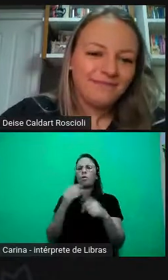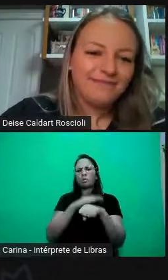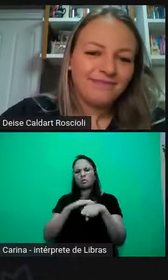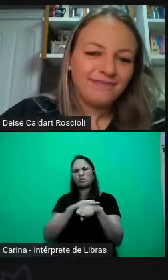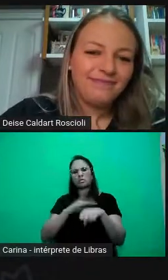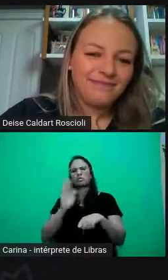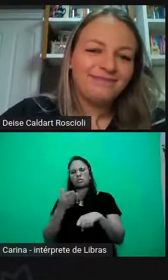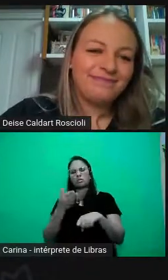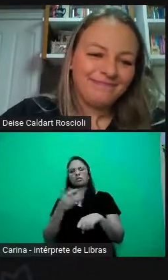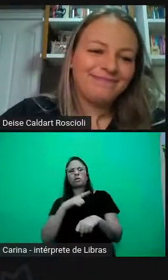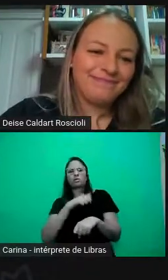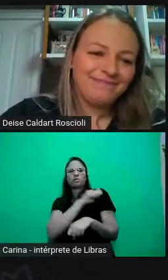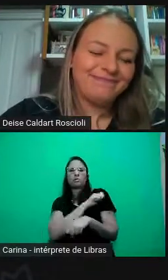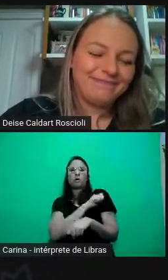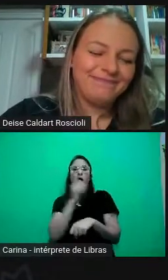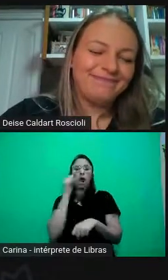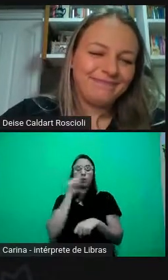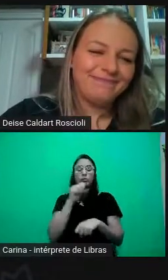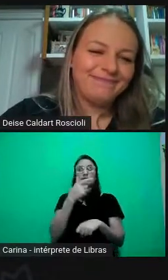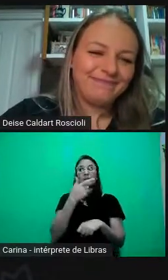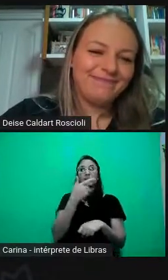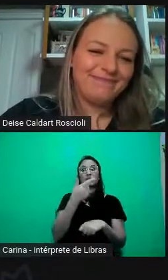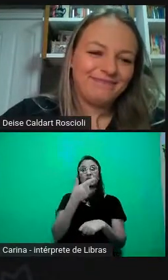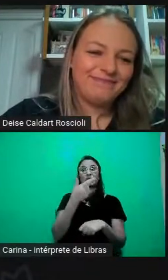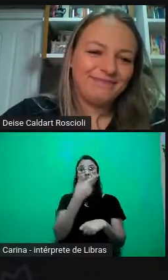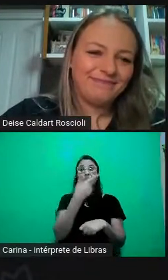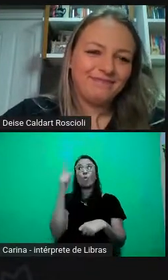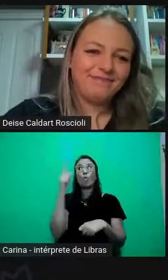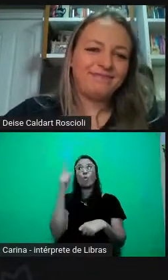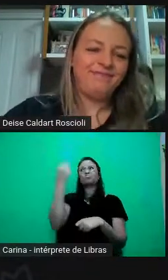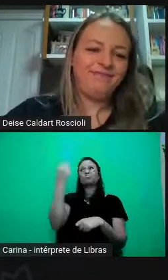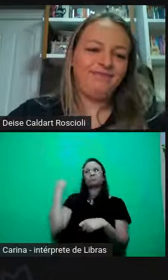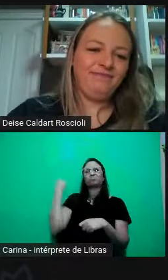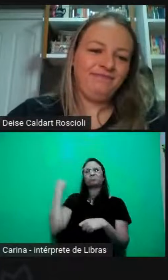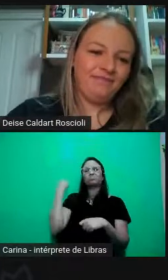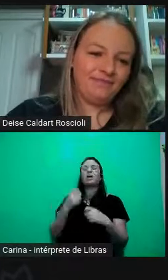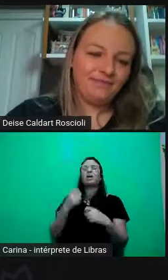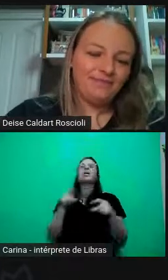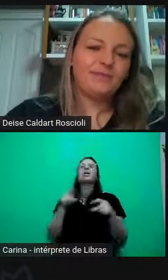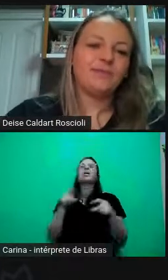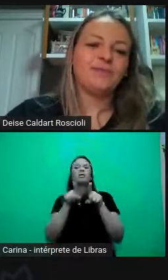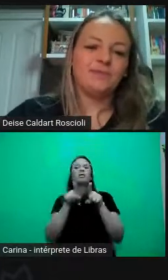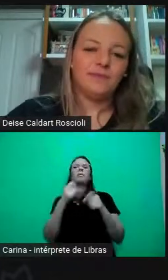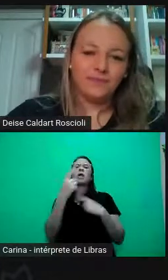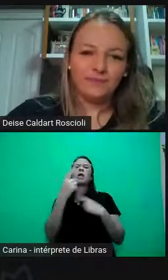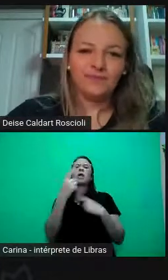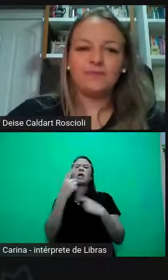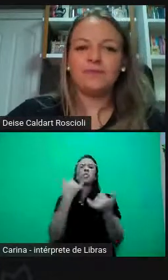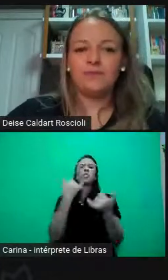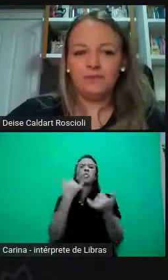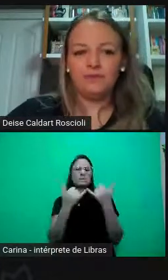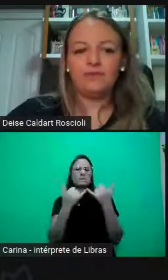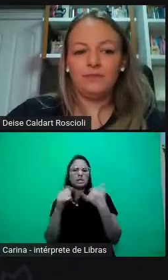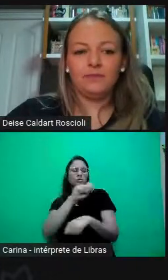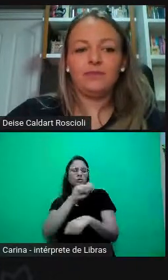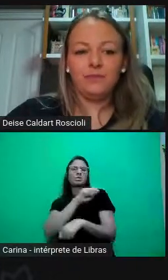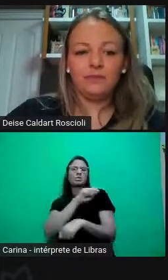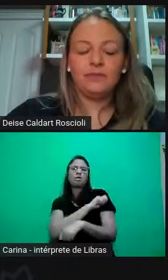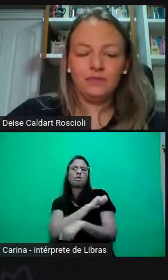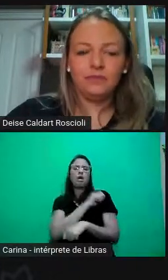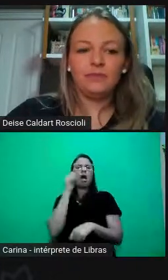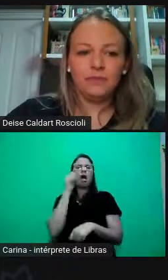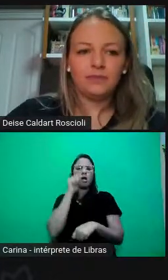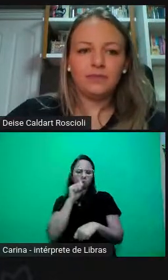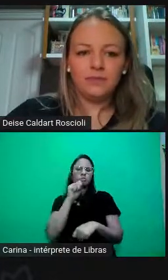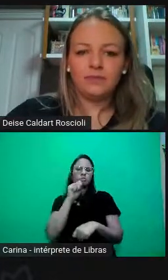outras ações do NEPGES, né? E alguns exemplos que essas alunas, e aí eu falo alunas porque eram só meninas